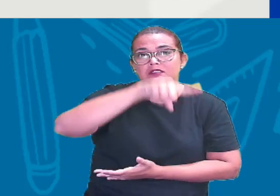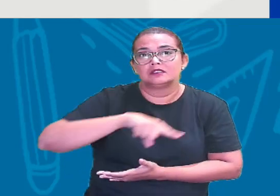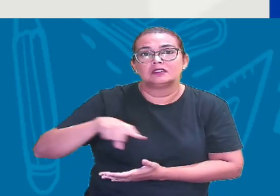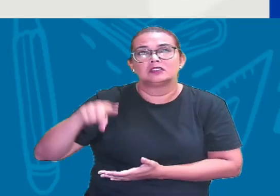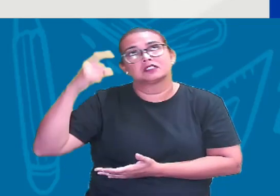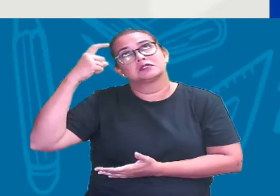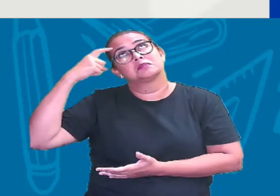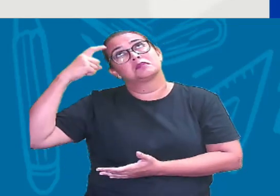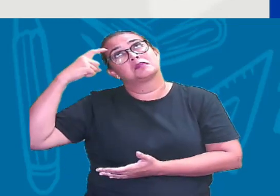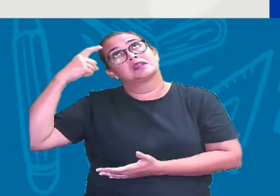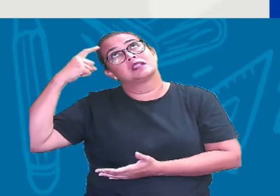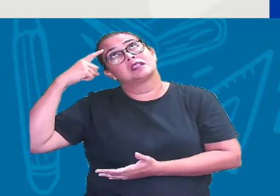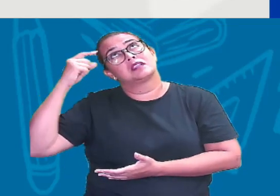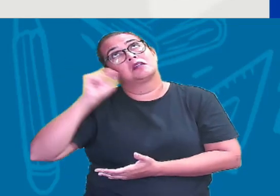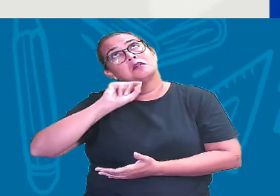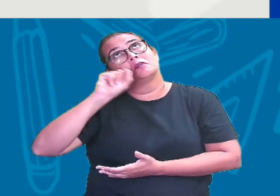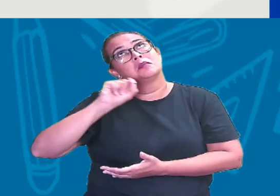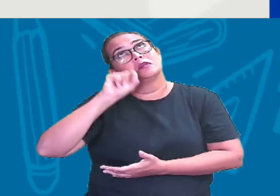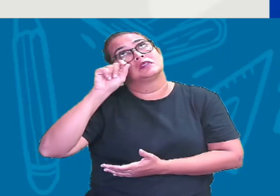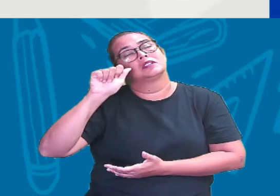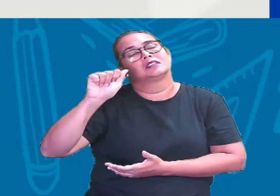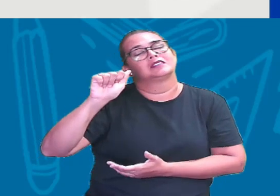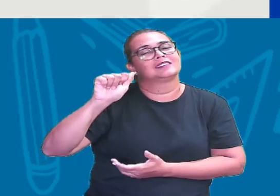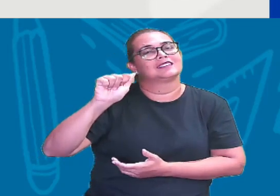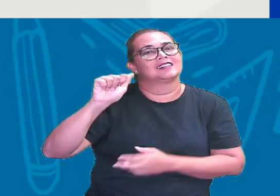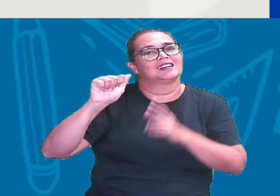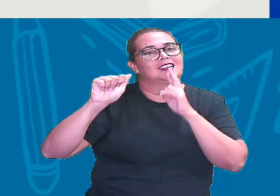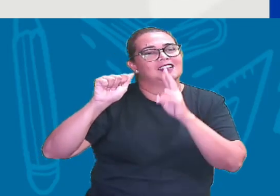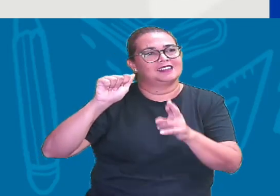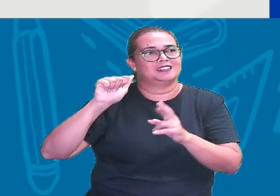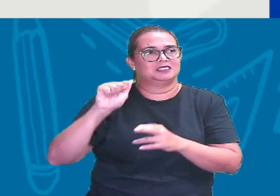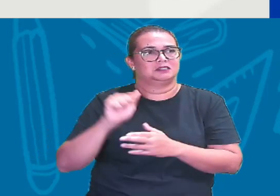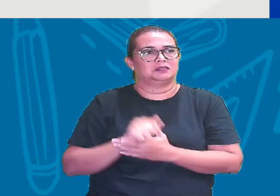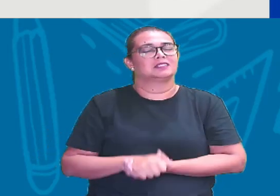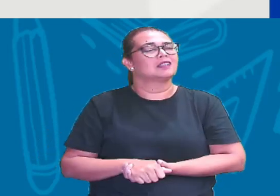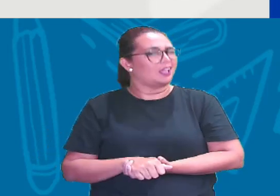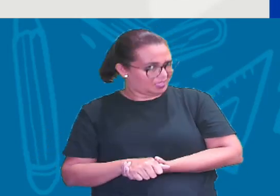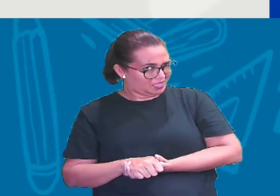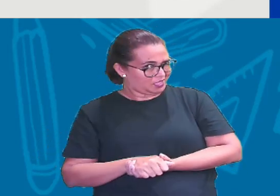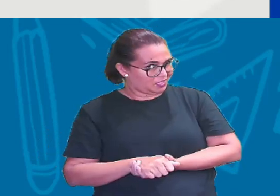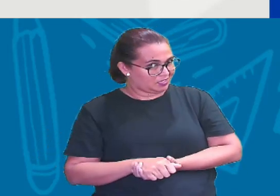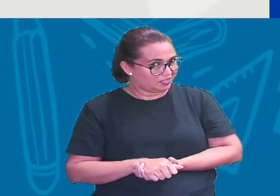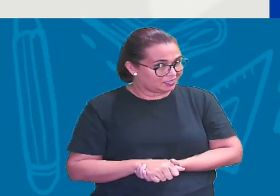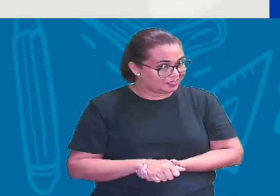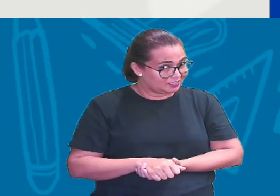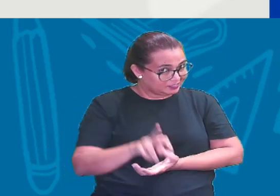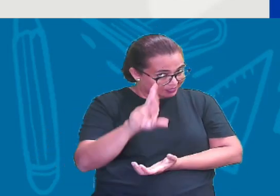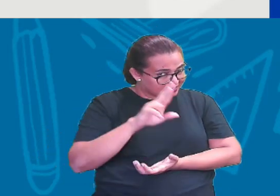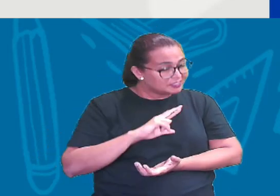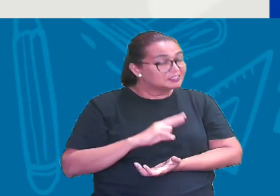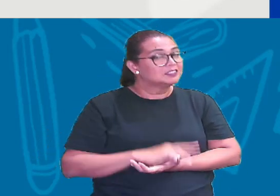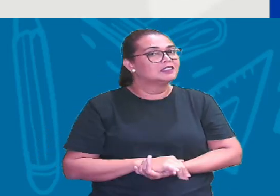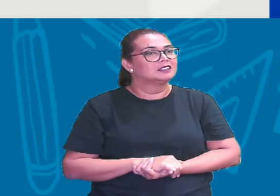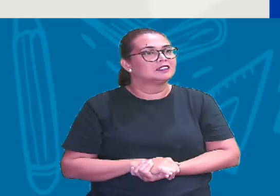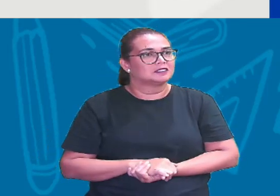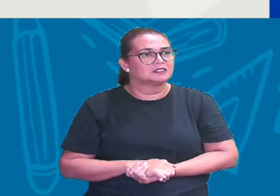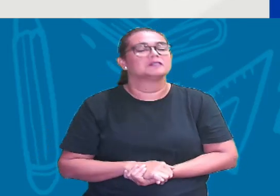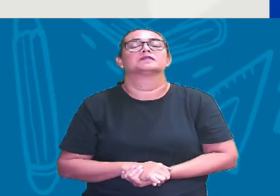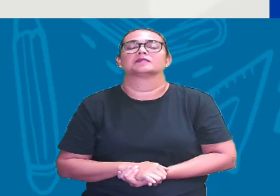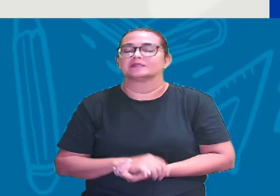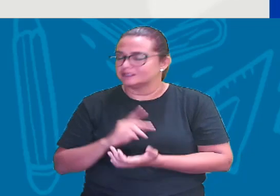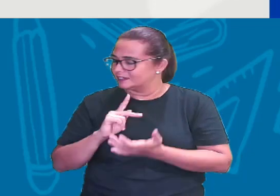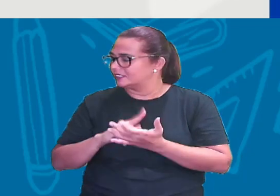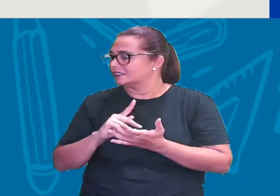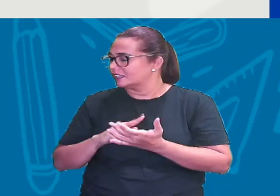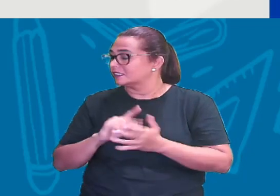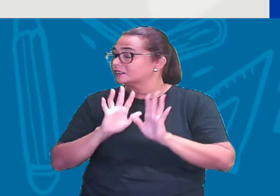Pensaram que o pontinho Era o pontinho A A letrinha Não foi? Diz aí para mim Se não foi Foi